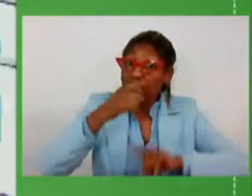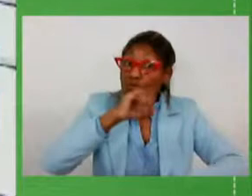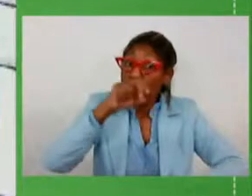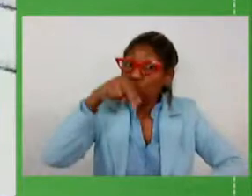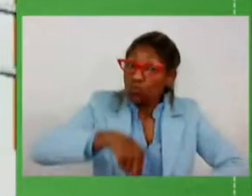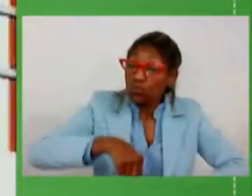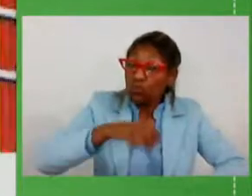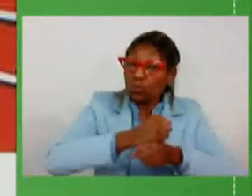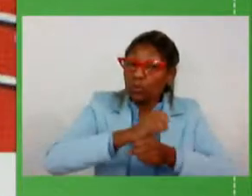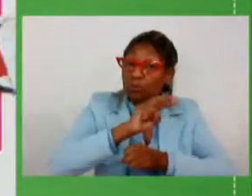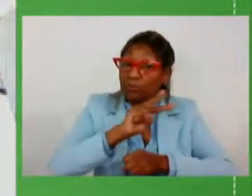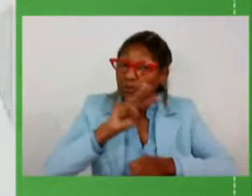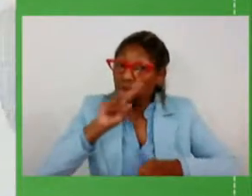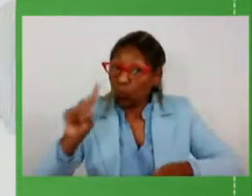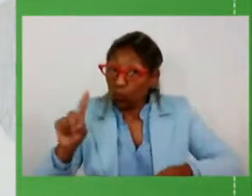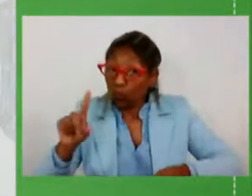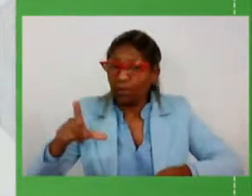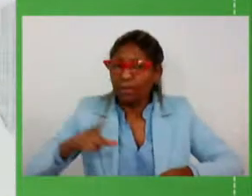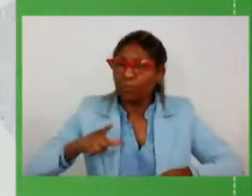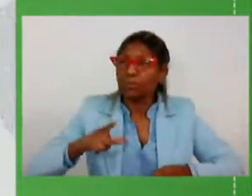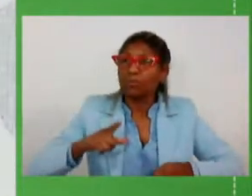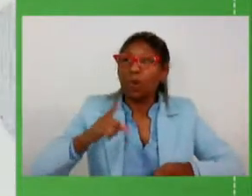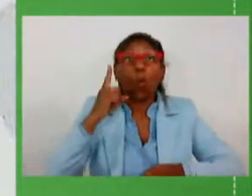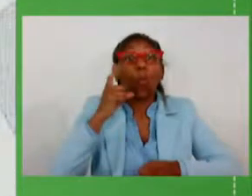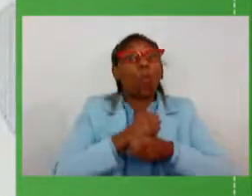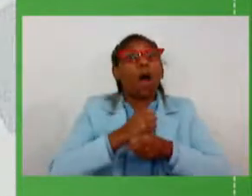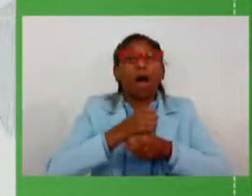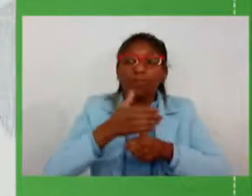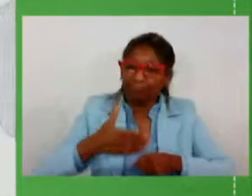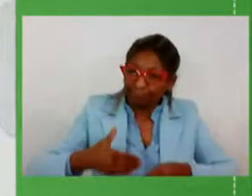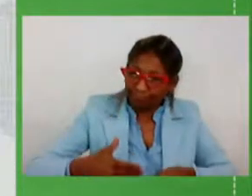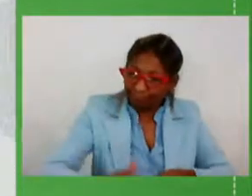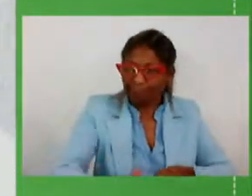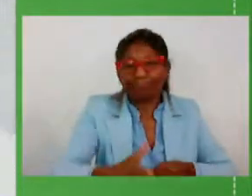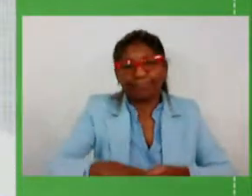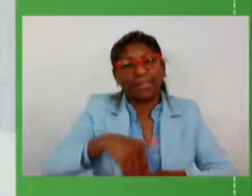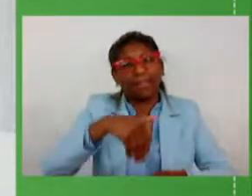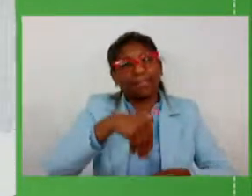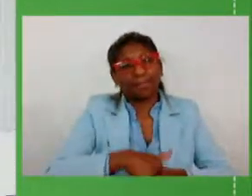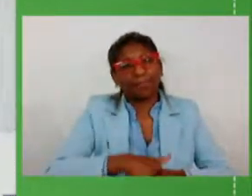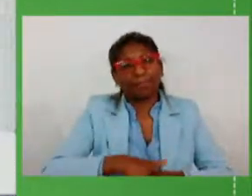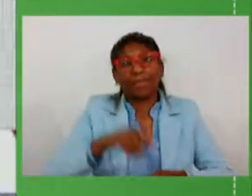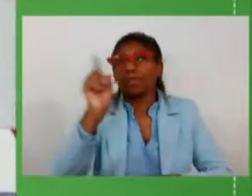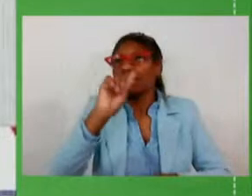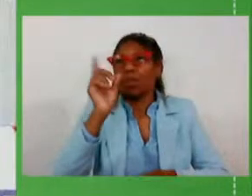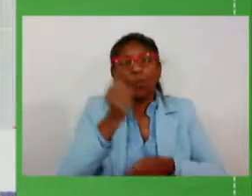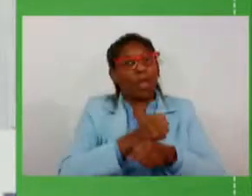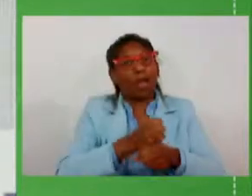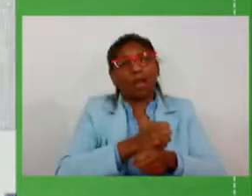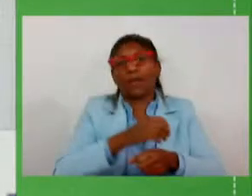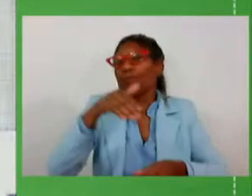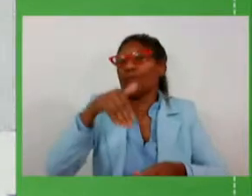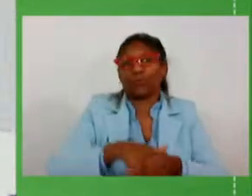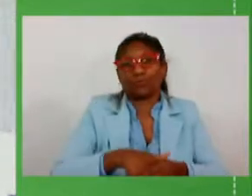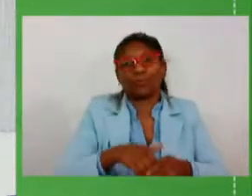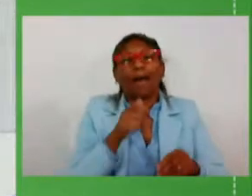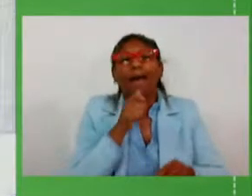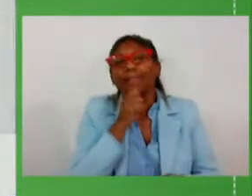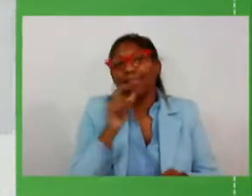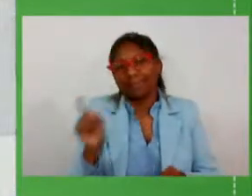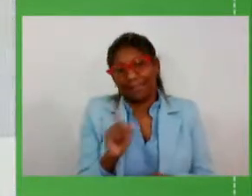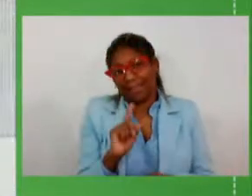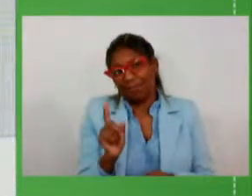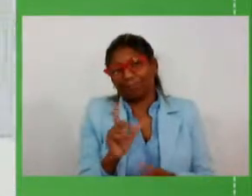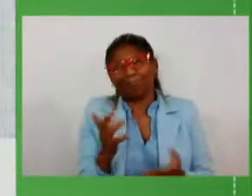nós estamos aí com mais de um ano pela frente até as eleições não é um ano eleitoral para chegar na estrada lá